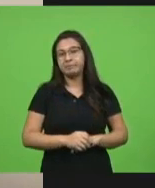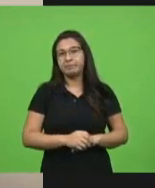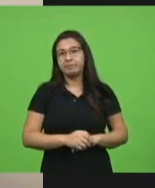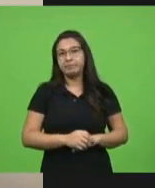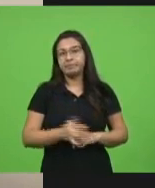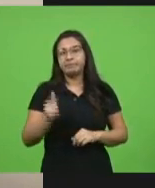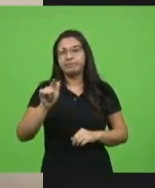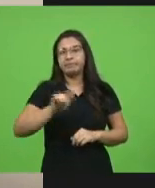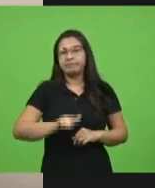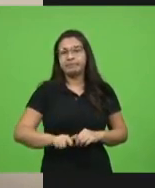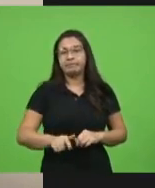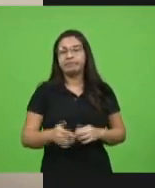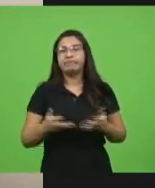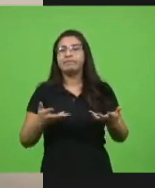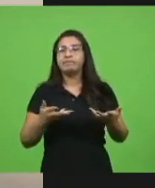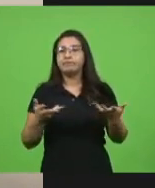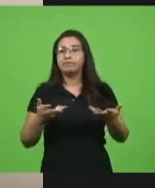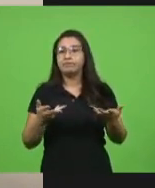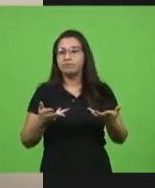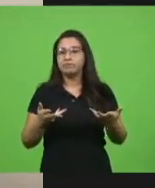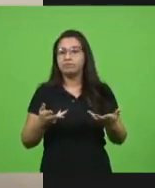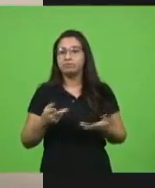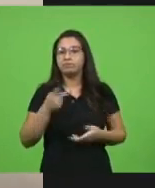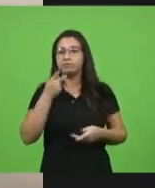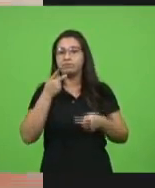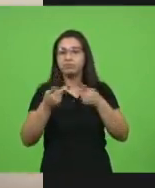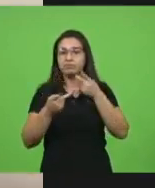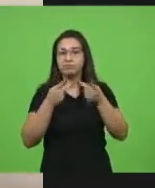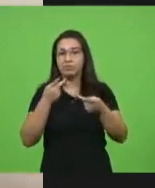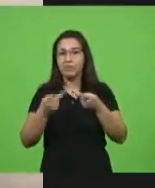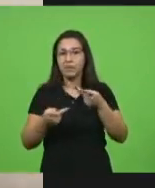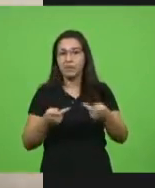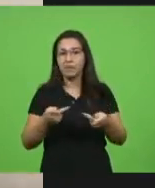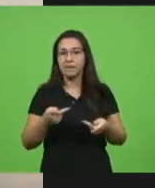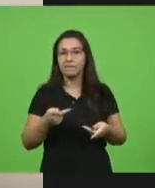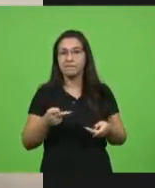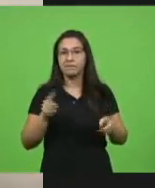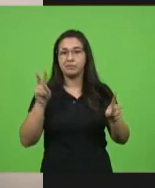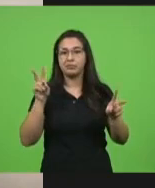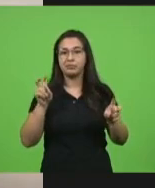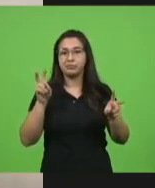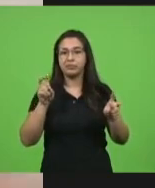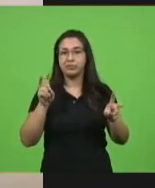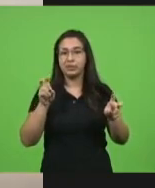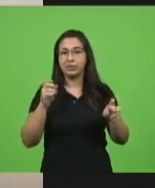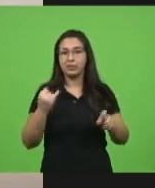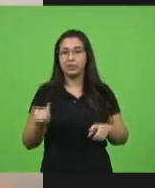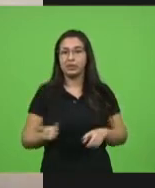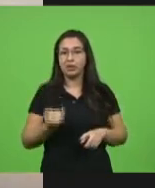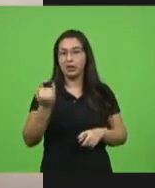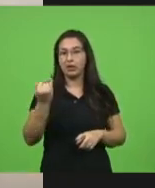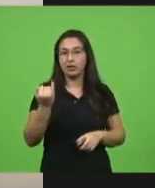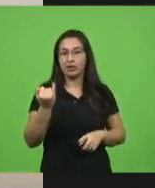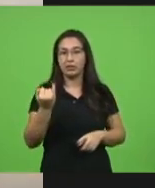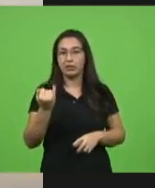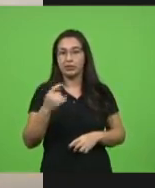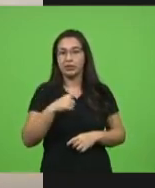questão hoje de trazer também um tema que é importante,